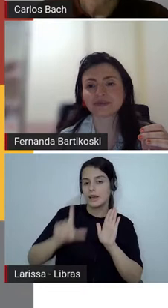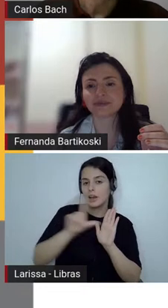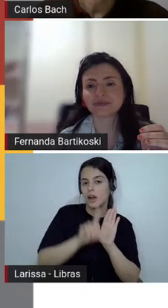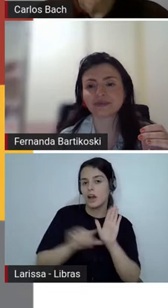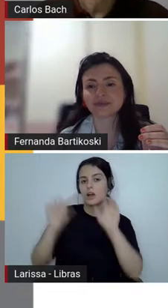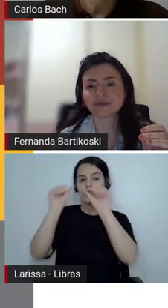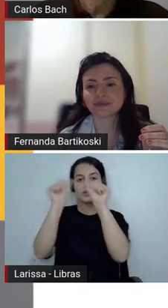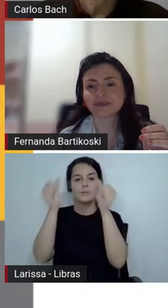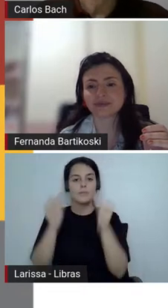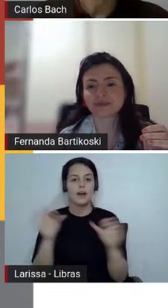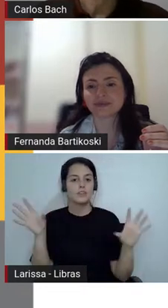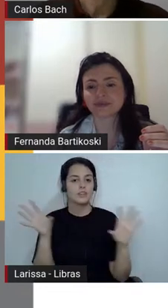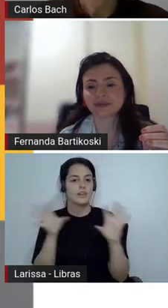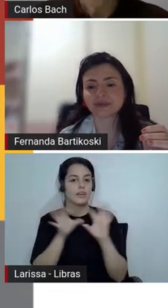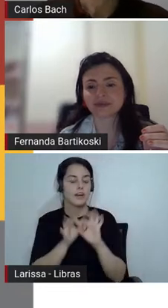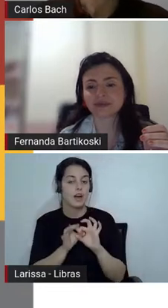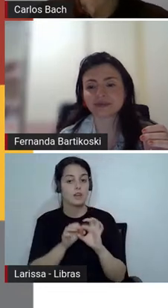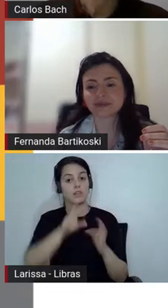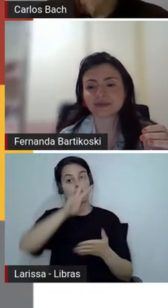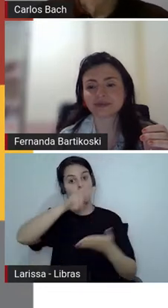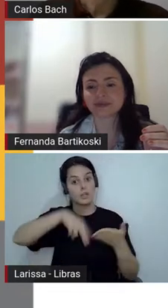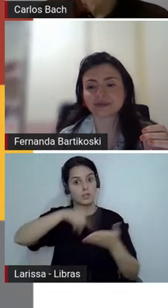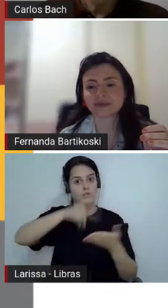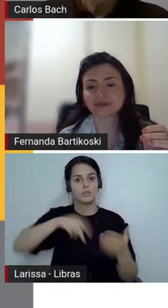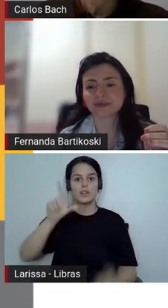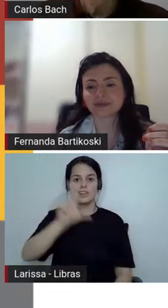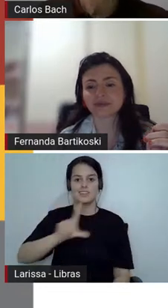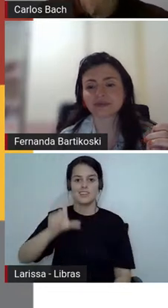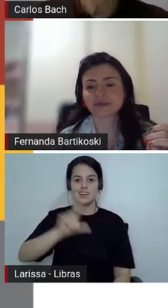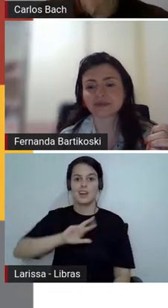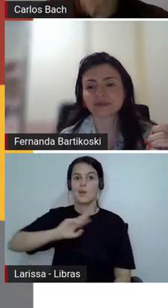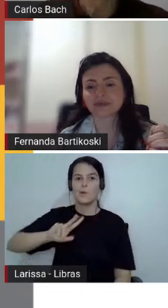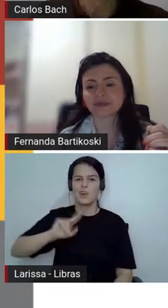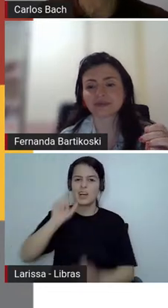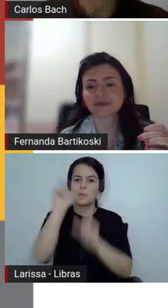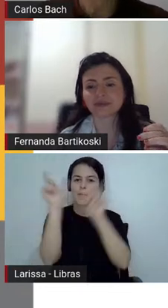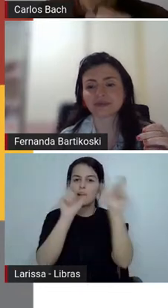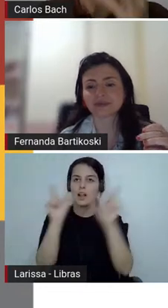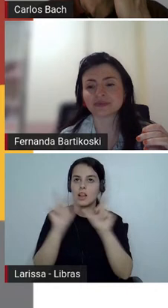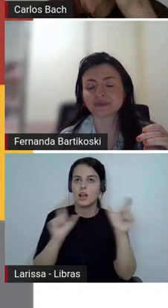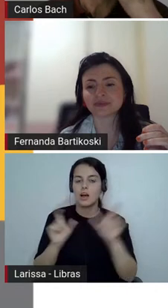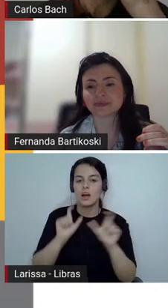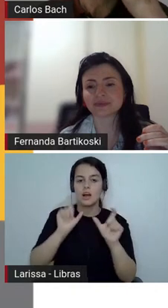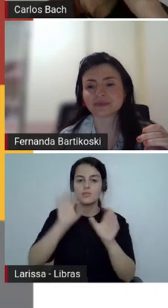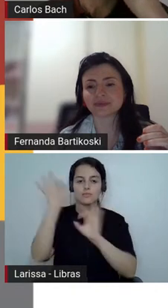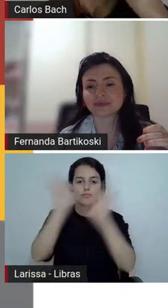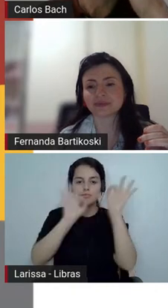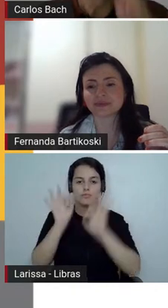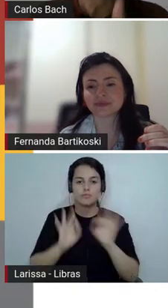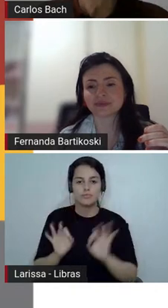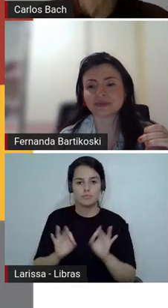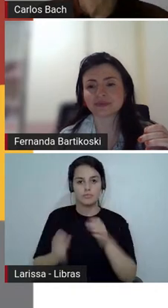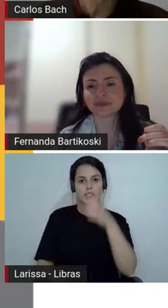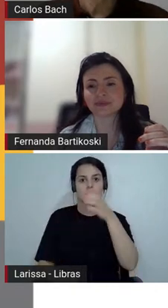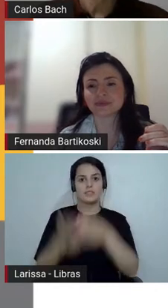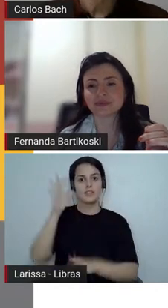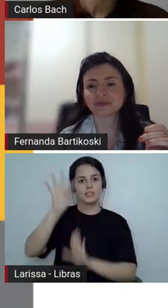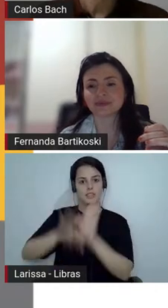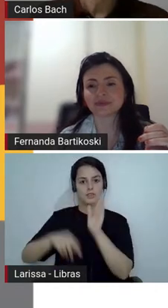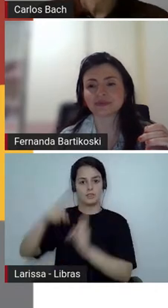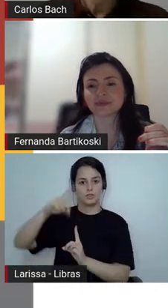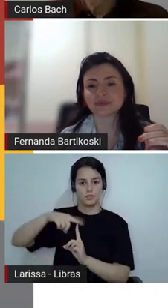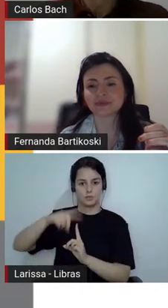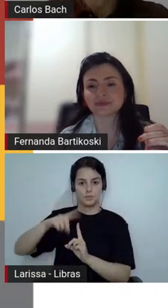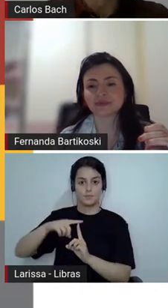não está falando de construção então sugerimos que após a leitura encaminhe as seguintes perguntas para os